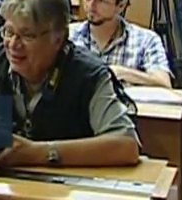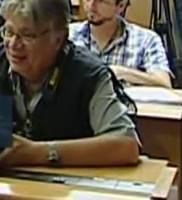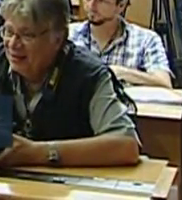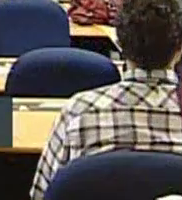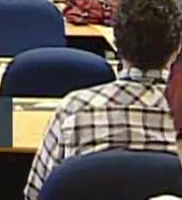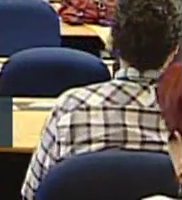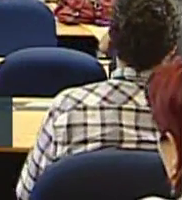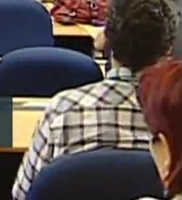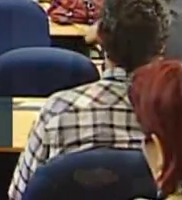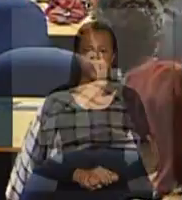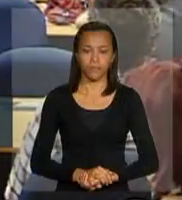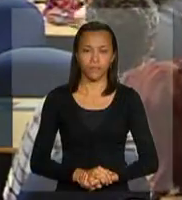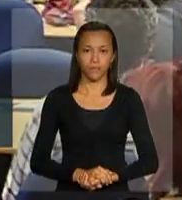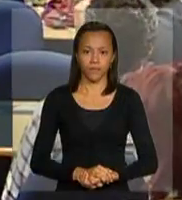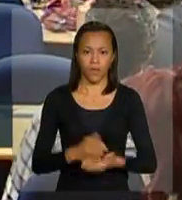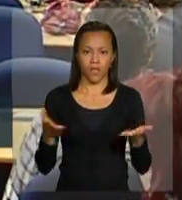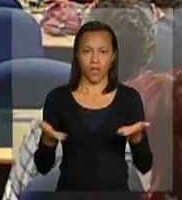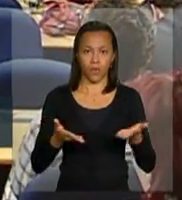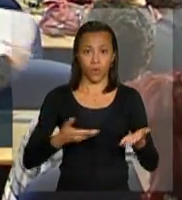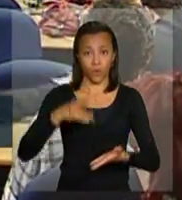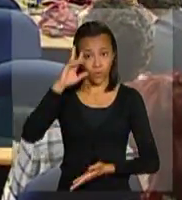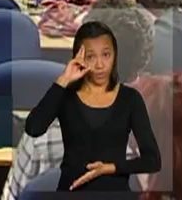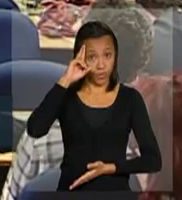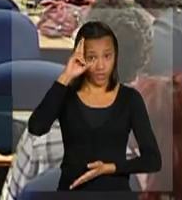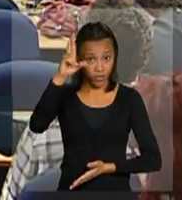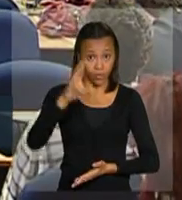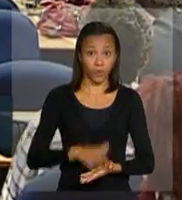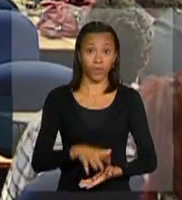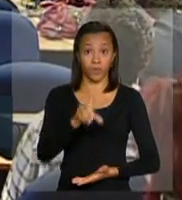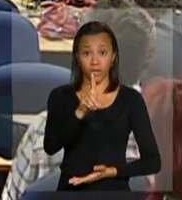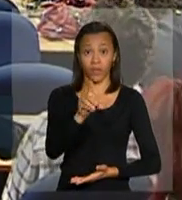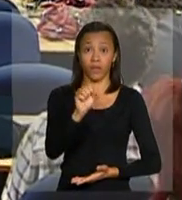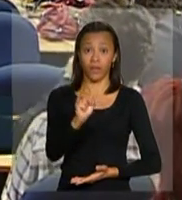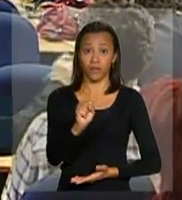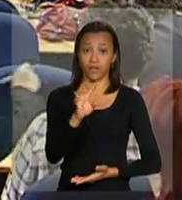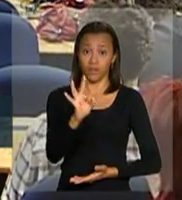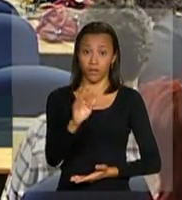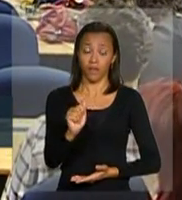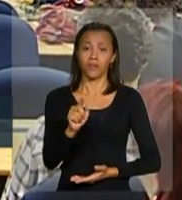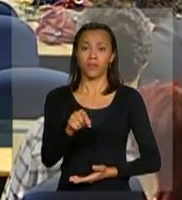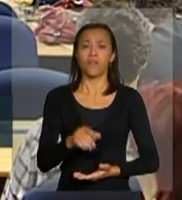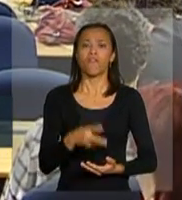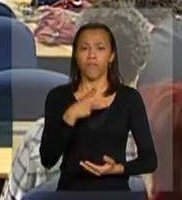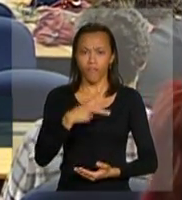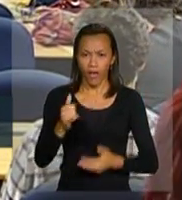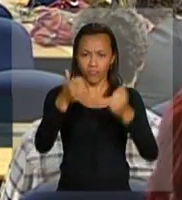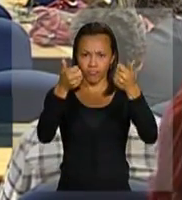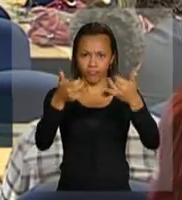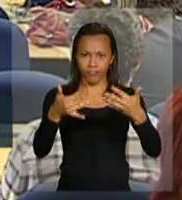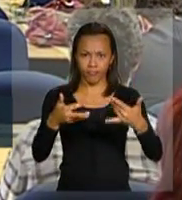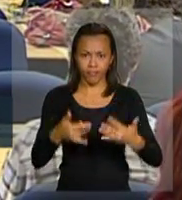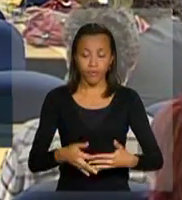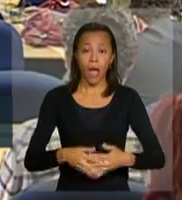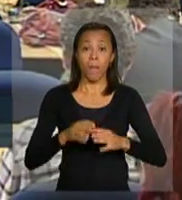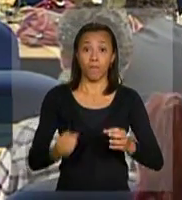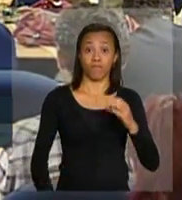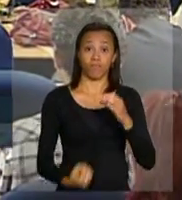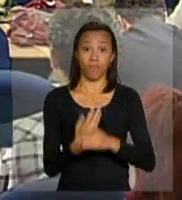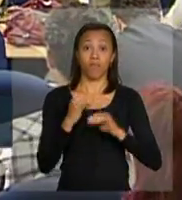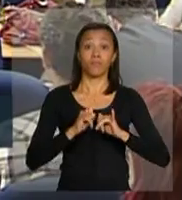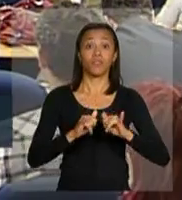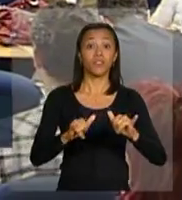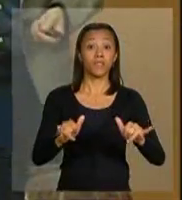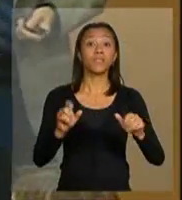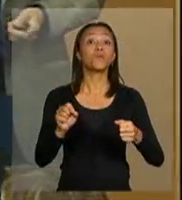Então, agora, senhor diretor do departamento de STA e de Hepatitis Virais de Seu Greco fará a apresentação da mobilização nacional do FIC